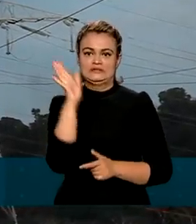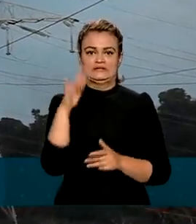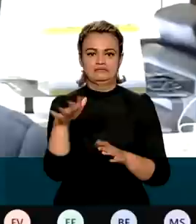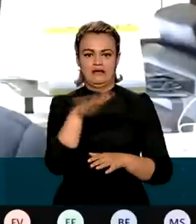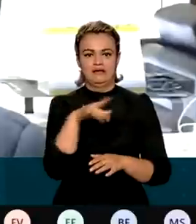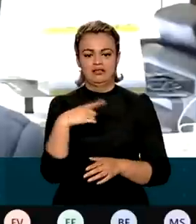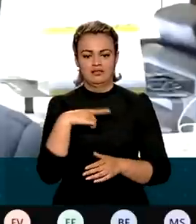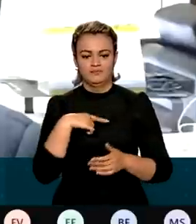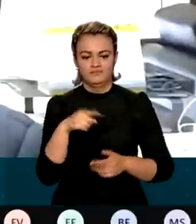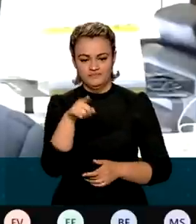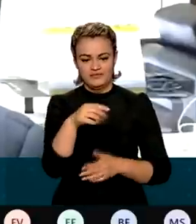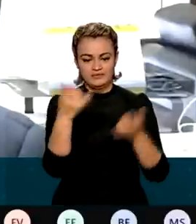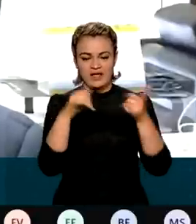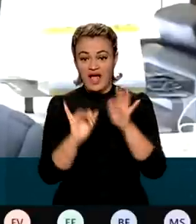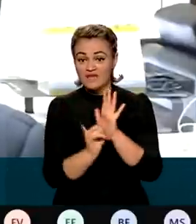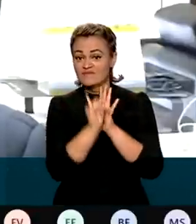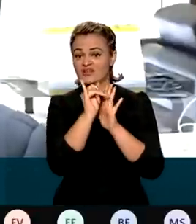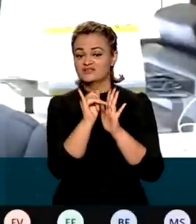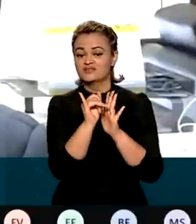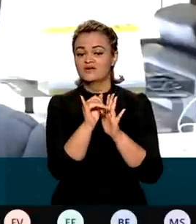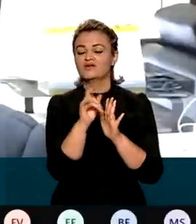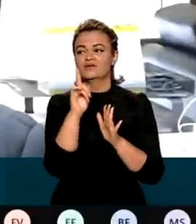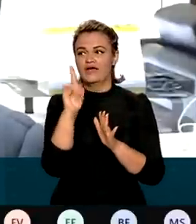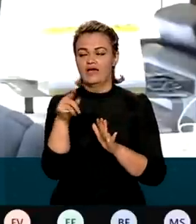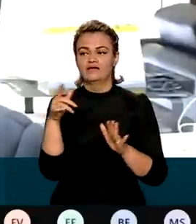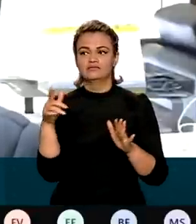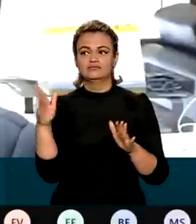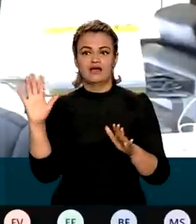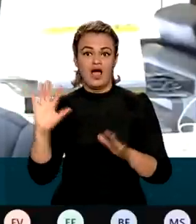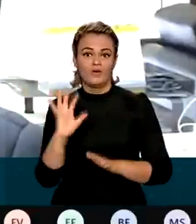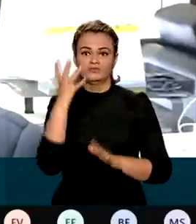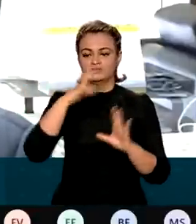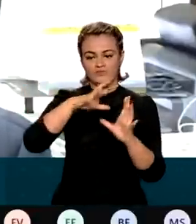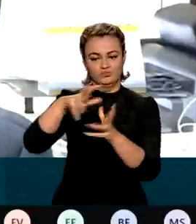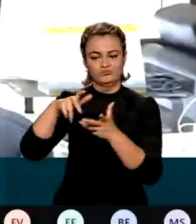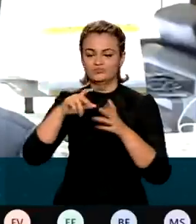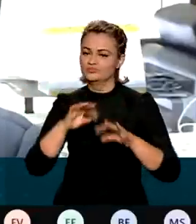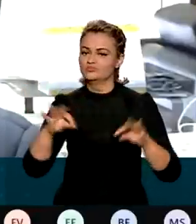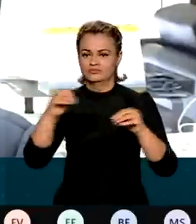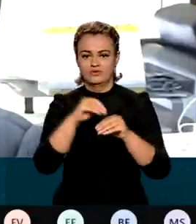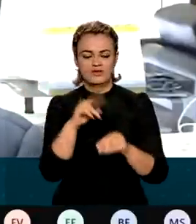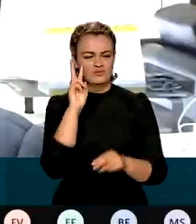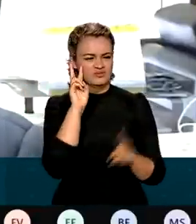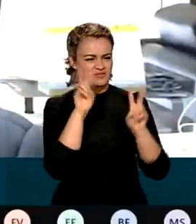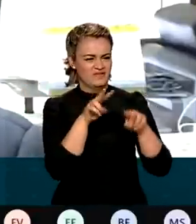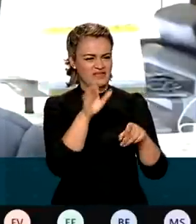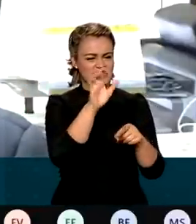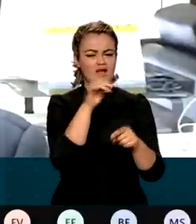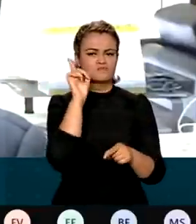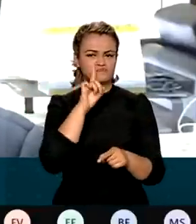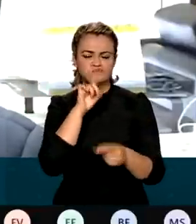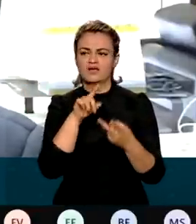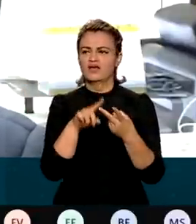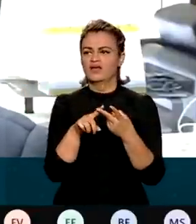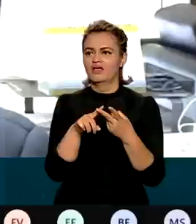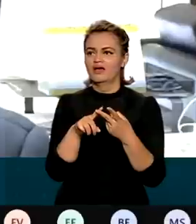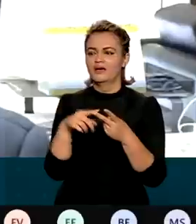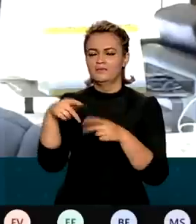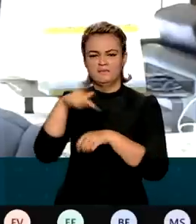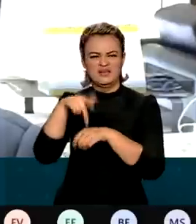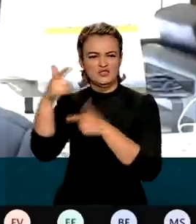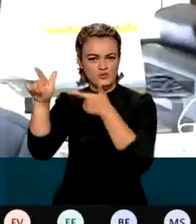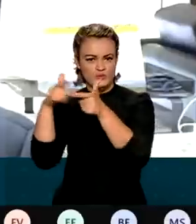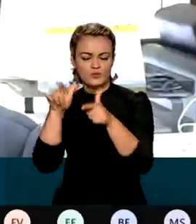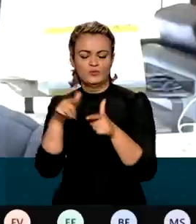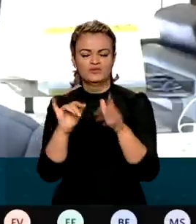setores. A inflação está sendo um fenômeno em todo o mundo. Quando você olha os Estados Unidos, você olha outros lugares do mundo,